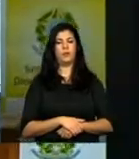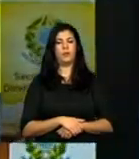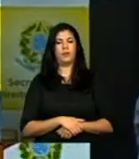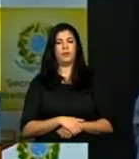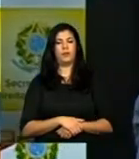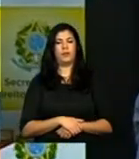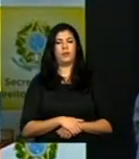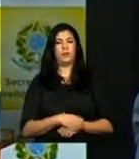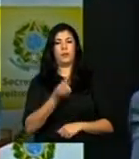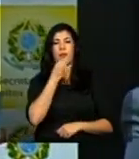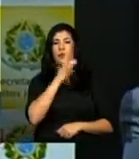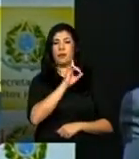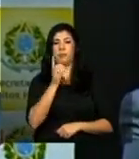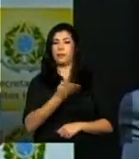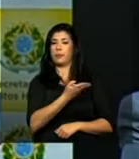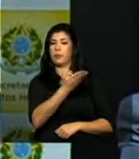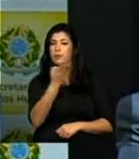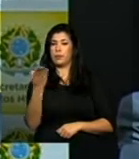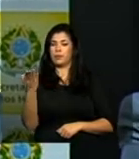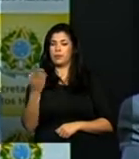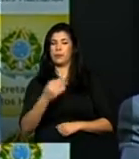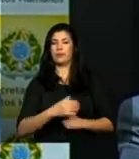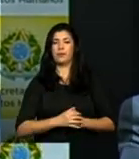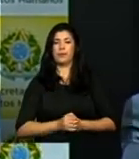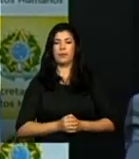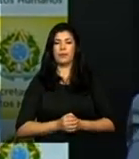Bom dia a todas e a todos.